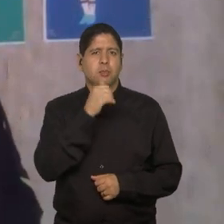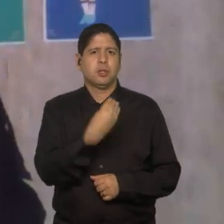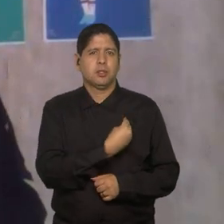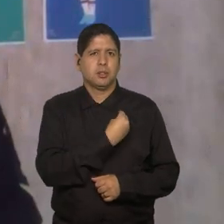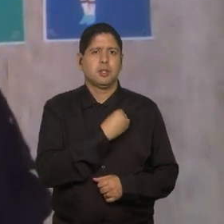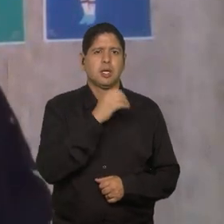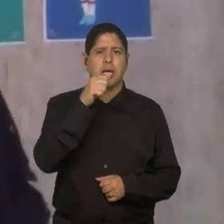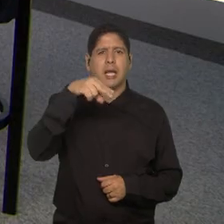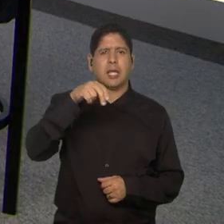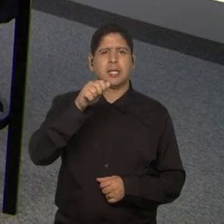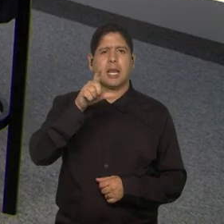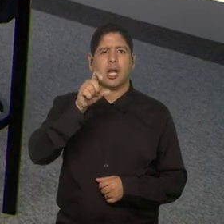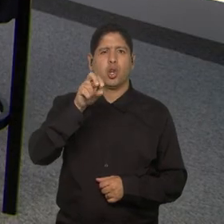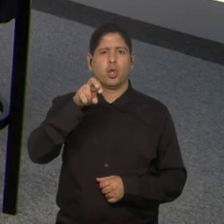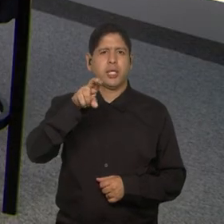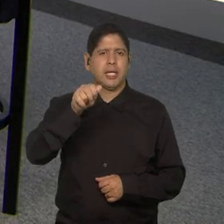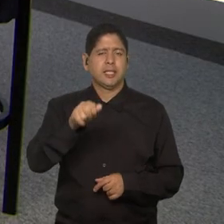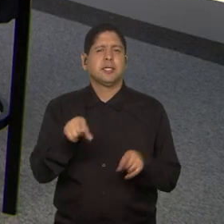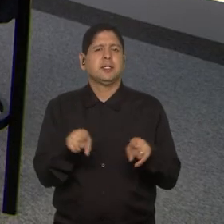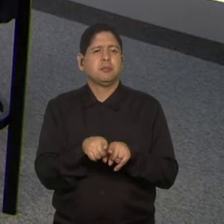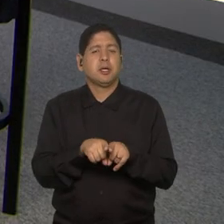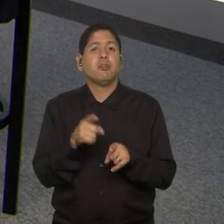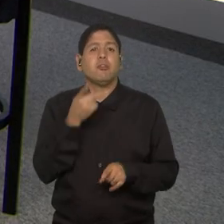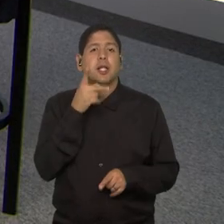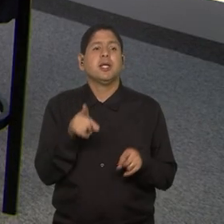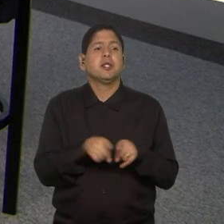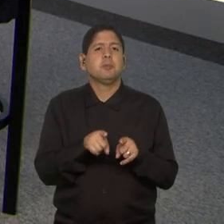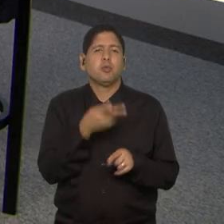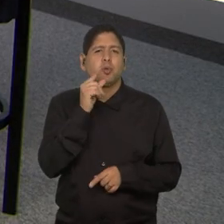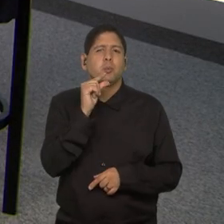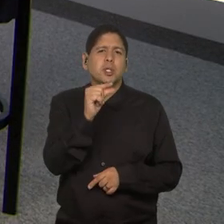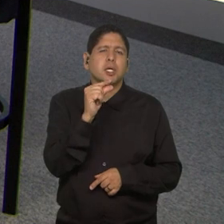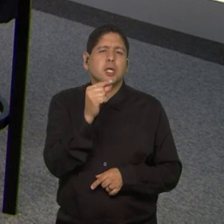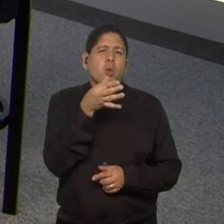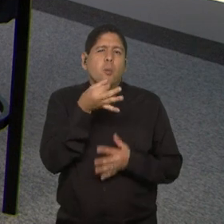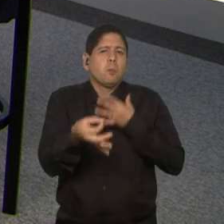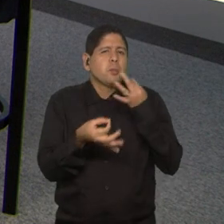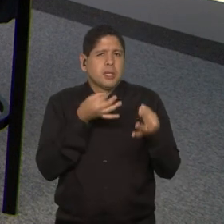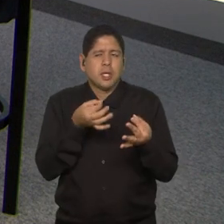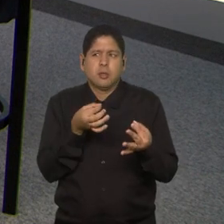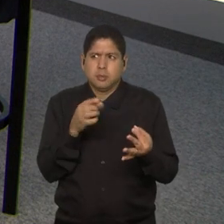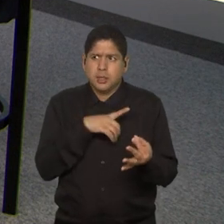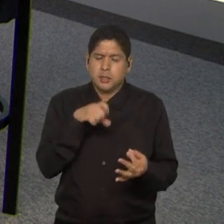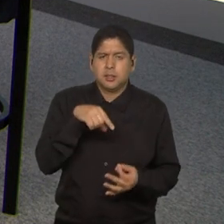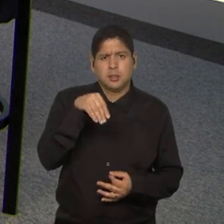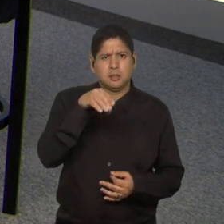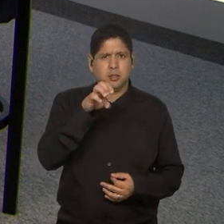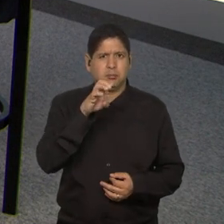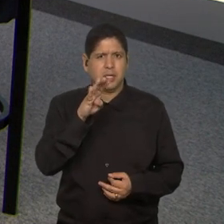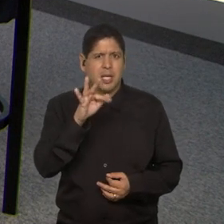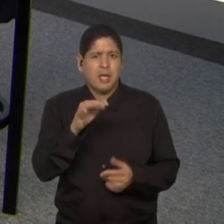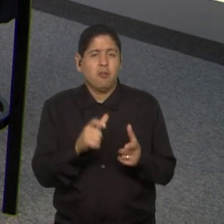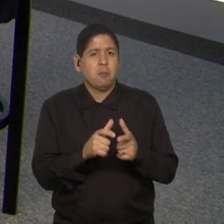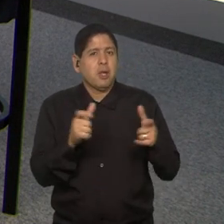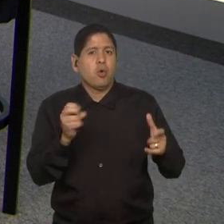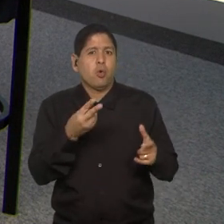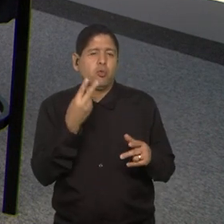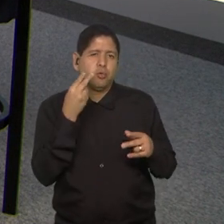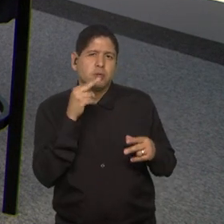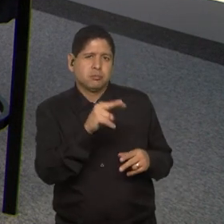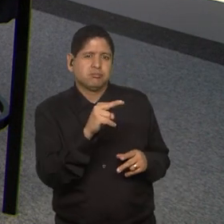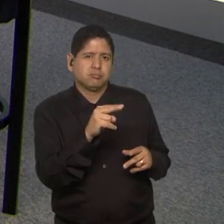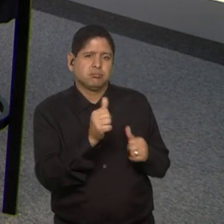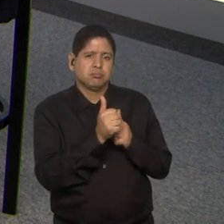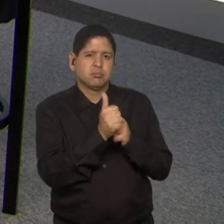Lorena Marche. Então, falar também sobre um pouquinho dessa perspectiva. existe da CBF ampliar ou ficar de olho